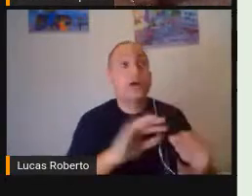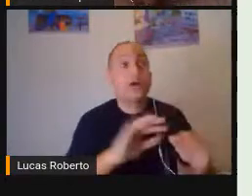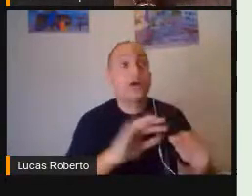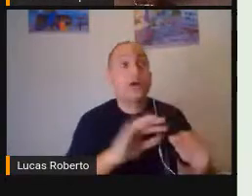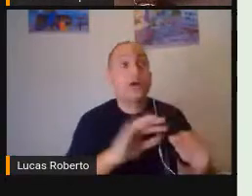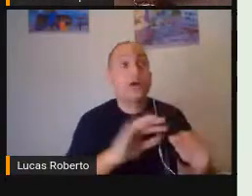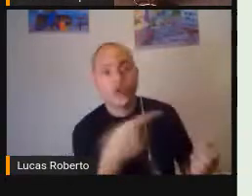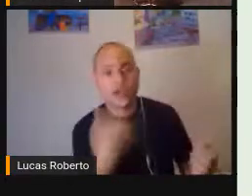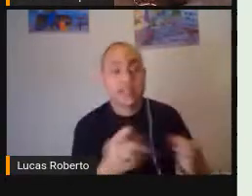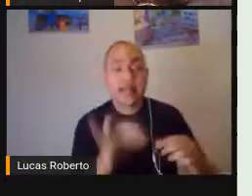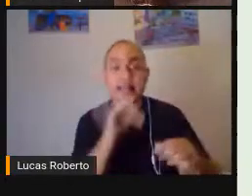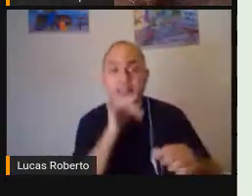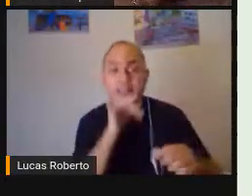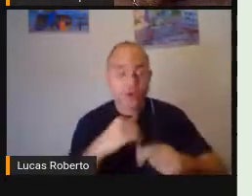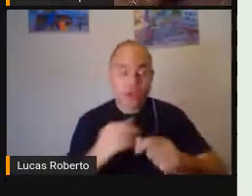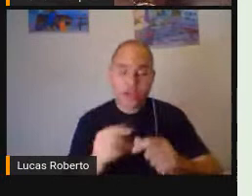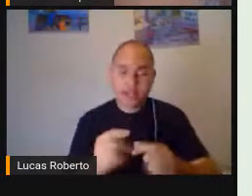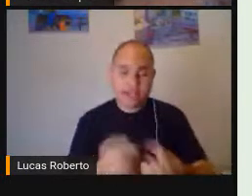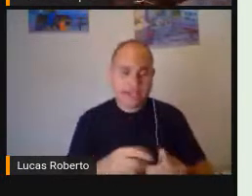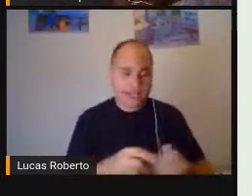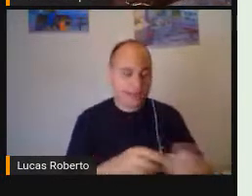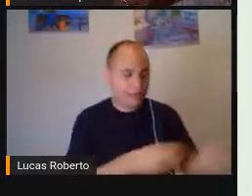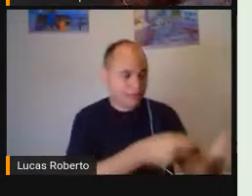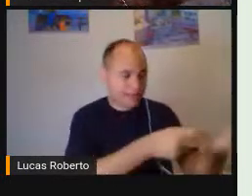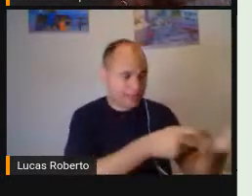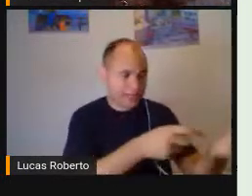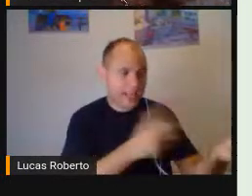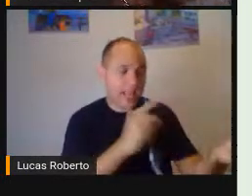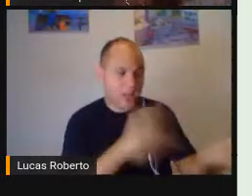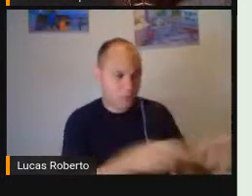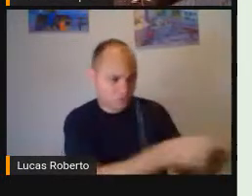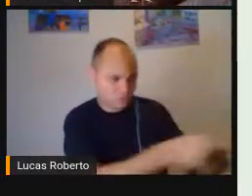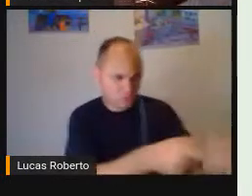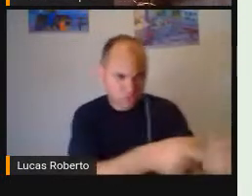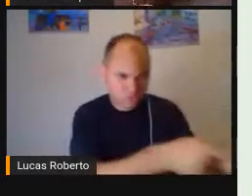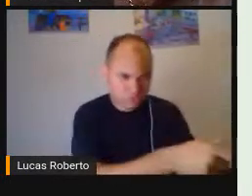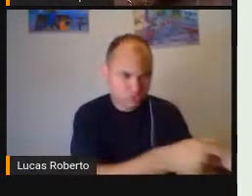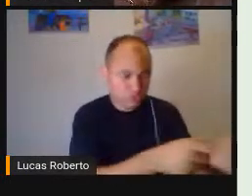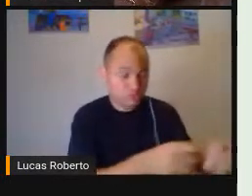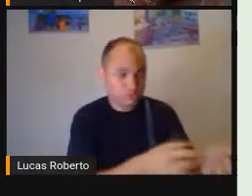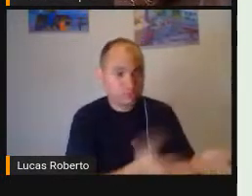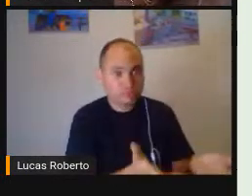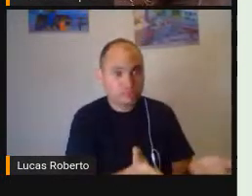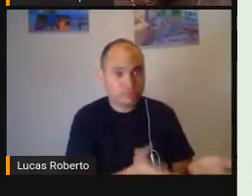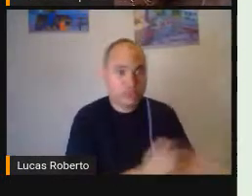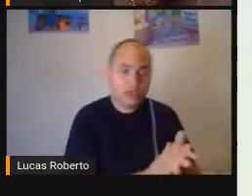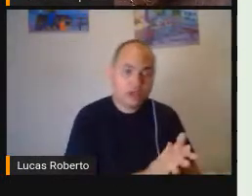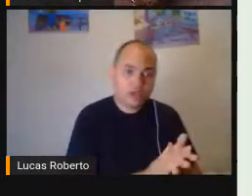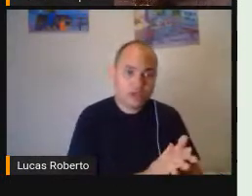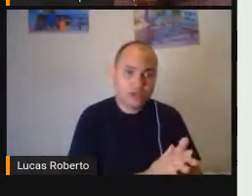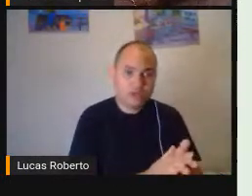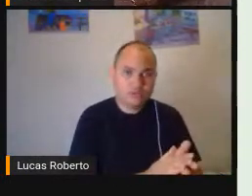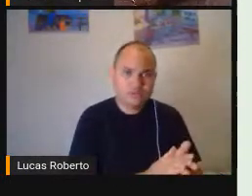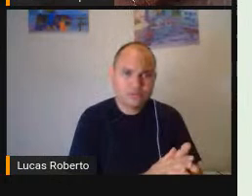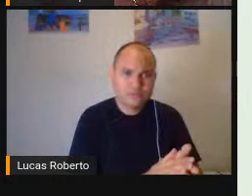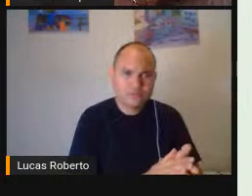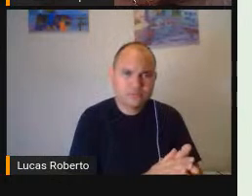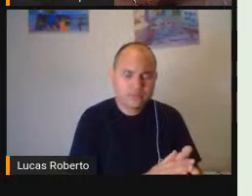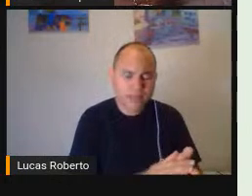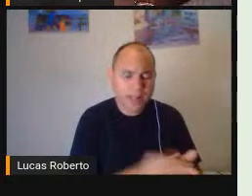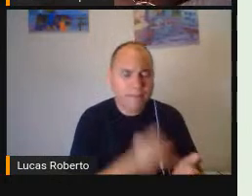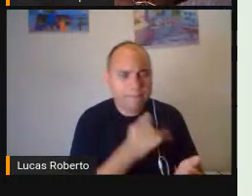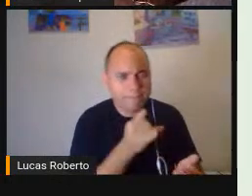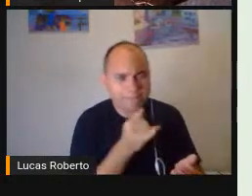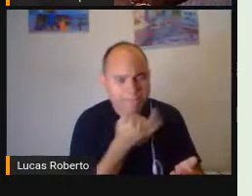Motora Nos membros superiores Que não consegue Movimentar o mouse E que a partir dali Quando a gente Amarra isso No